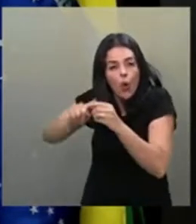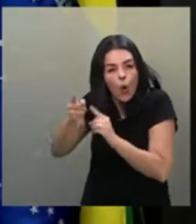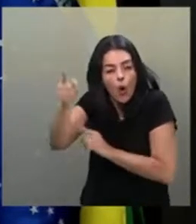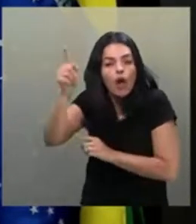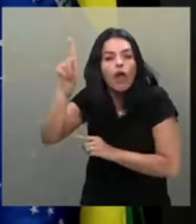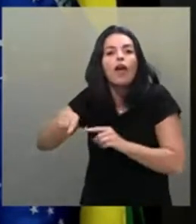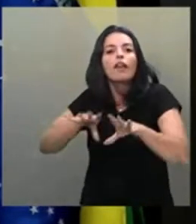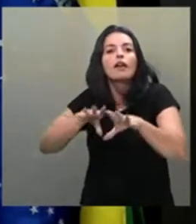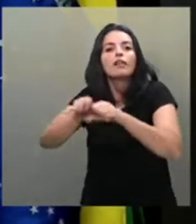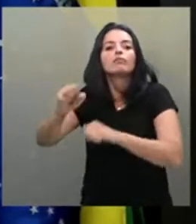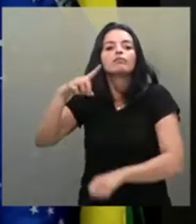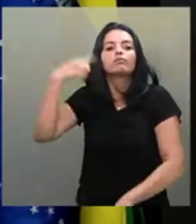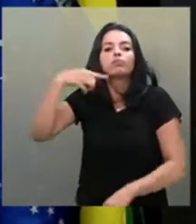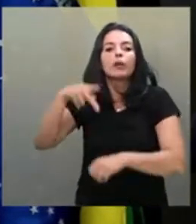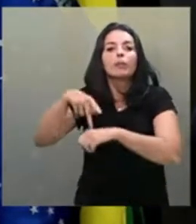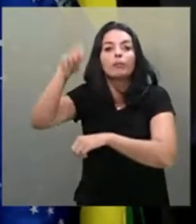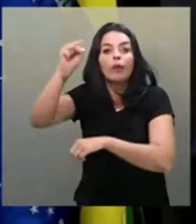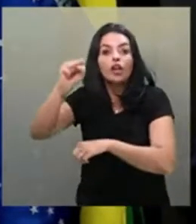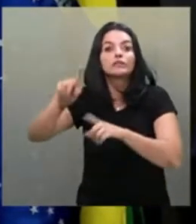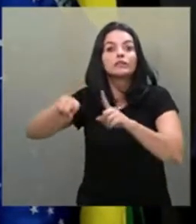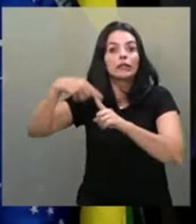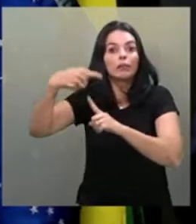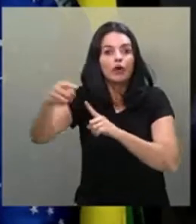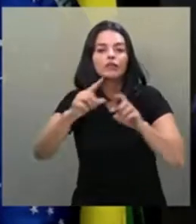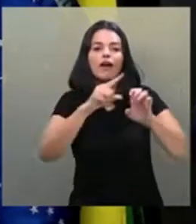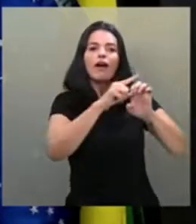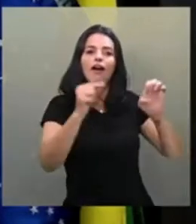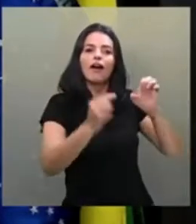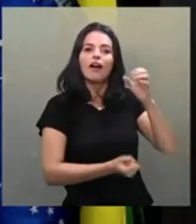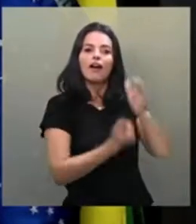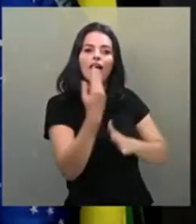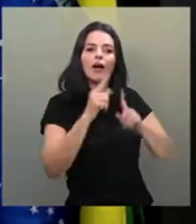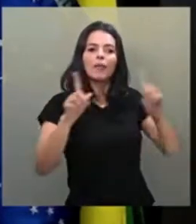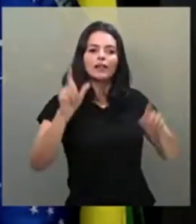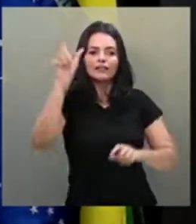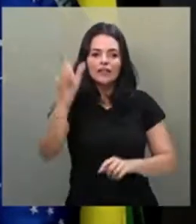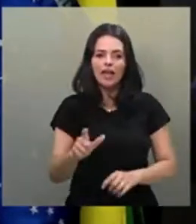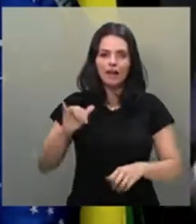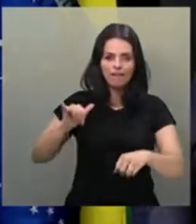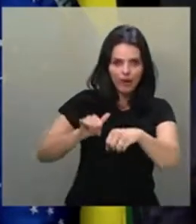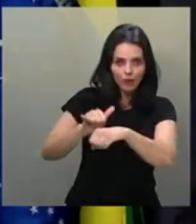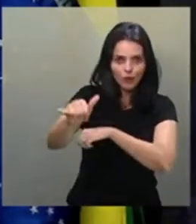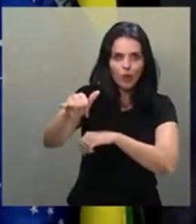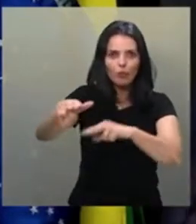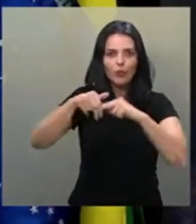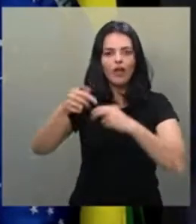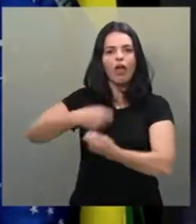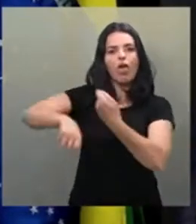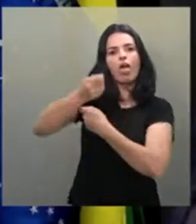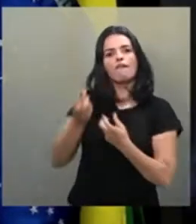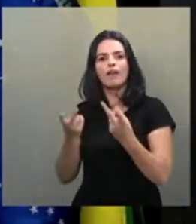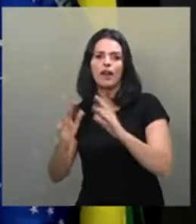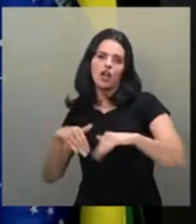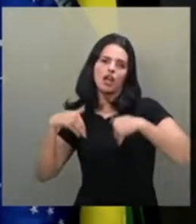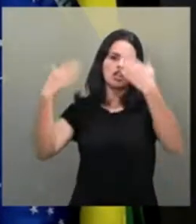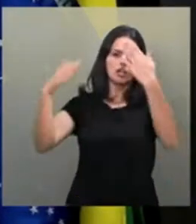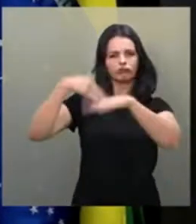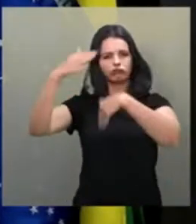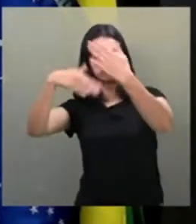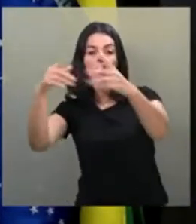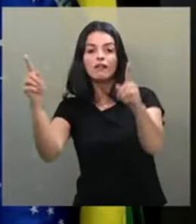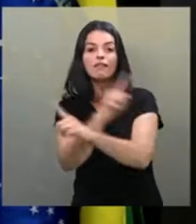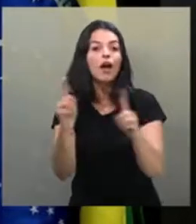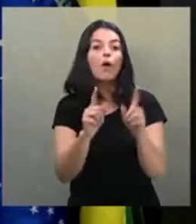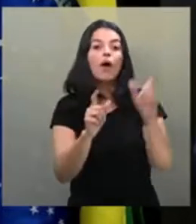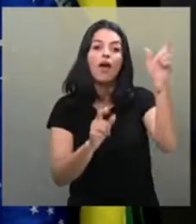pós-graduada, depois ela virou uma empreendedora. Mas ela não está aqui porque é uma comerciante de sucesso. Ela está aqui